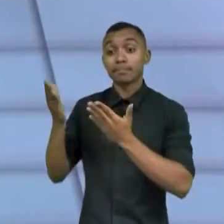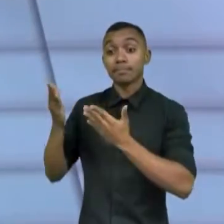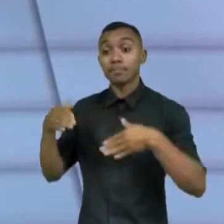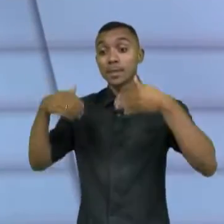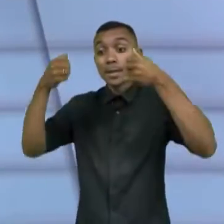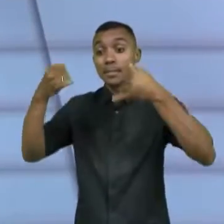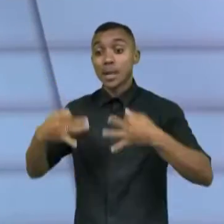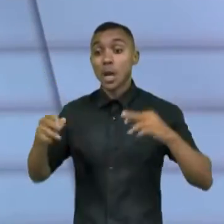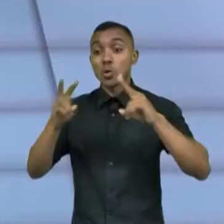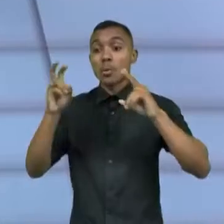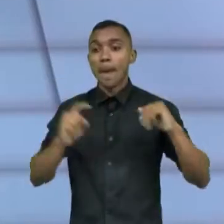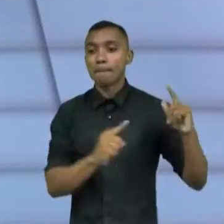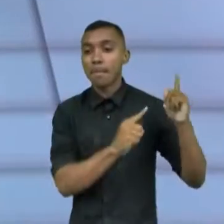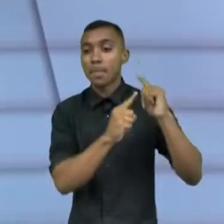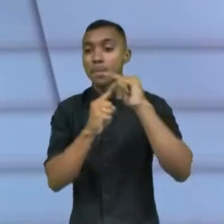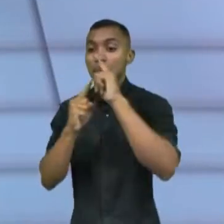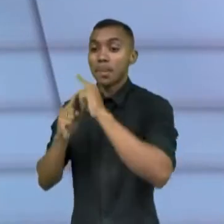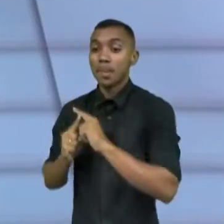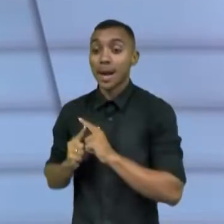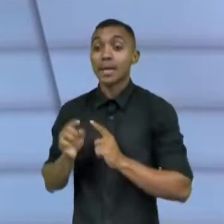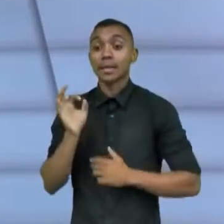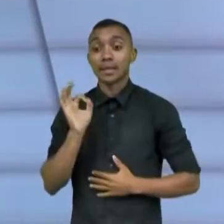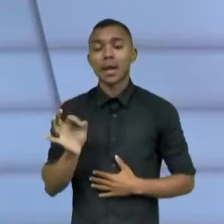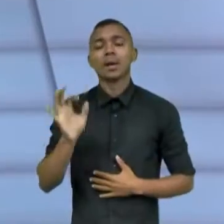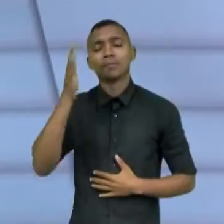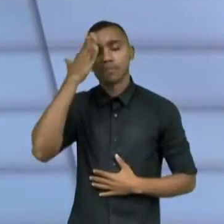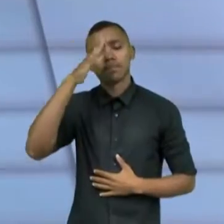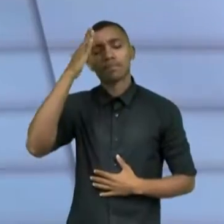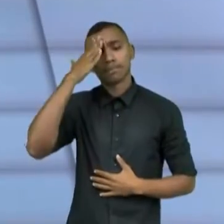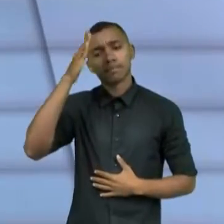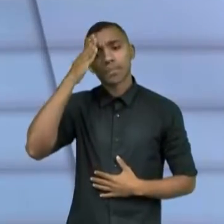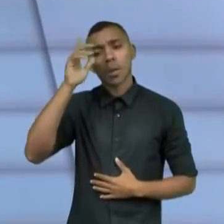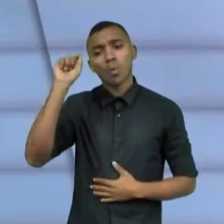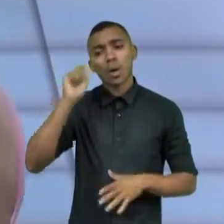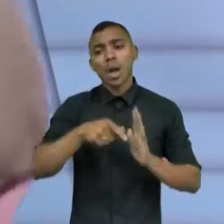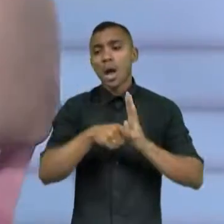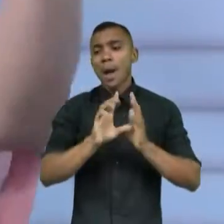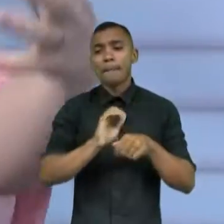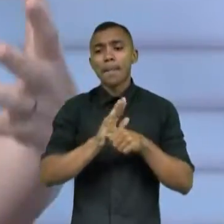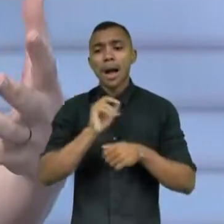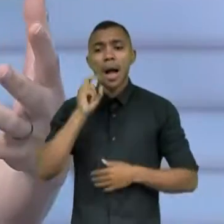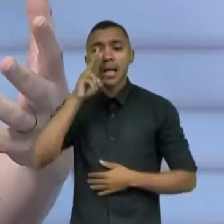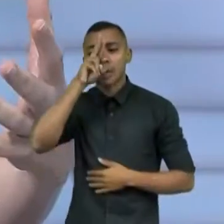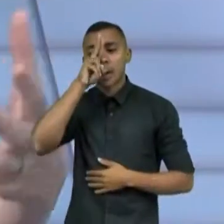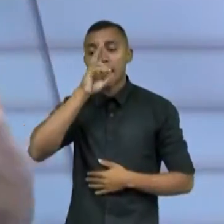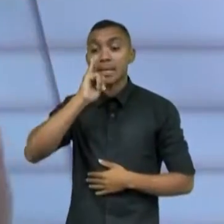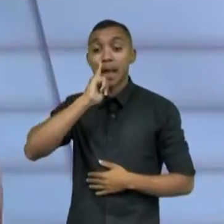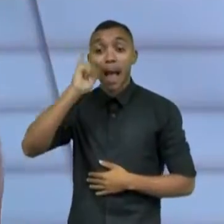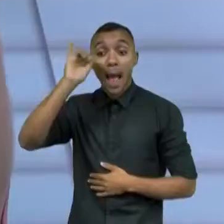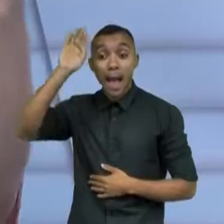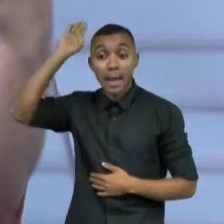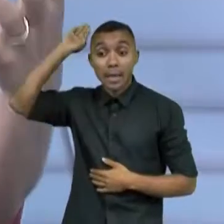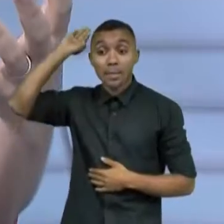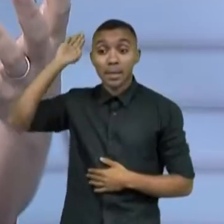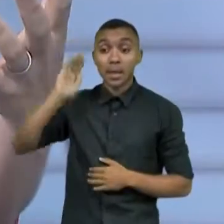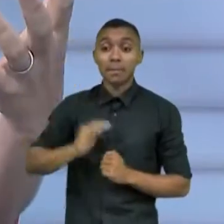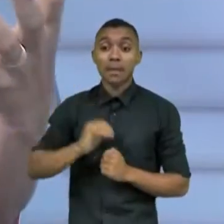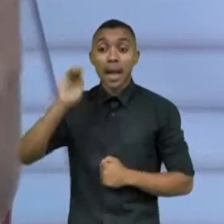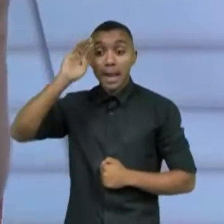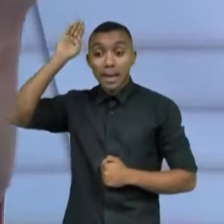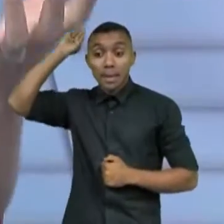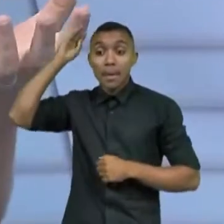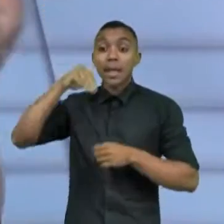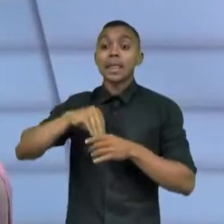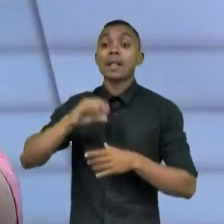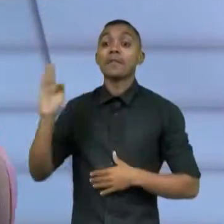dimensões, os tipos de atores. A gente entende que é importante fortalecer a academia, por exemplo, nas universidades,